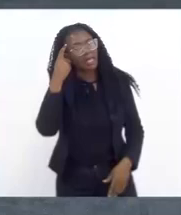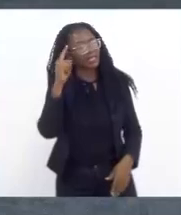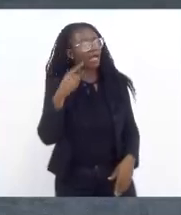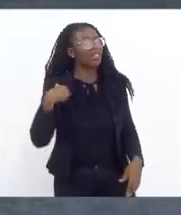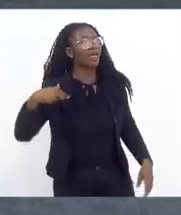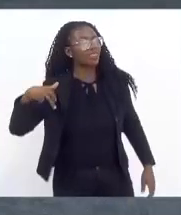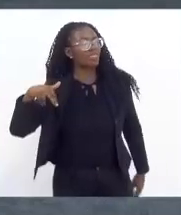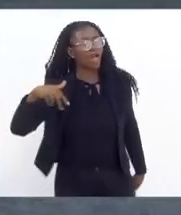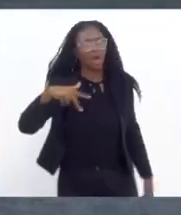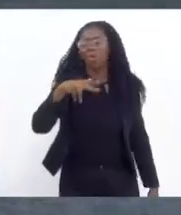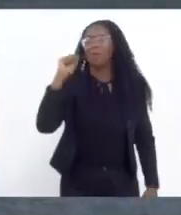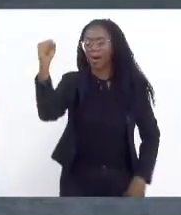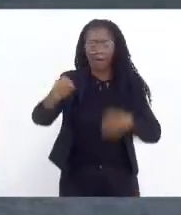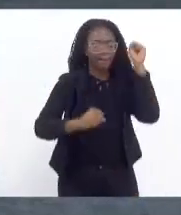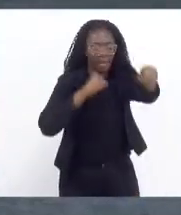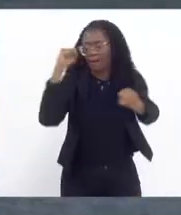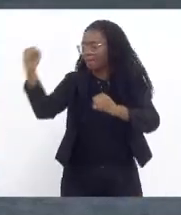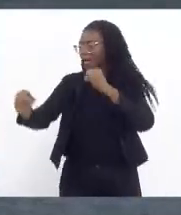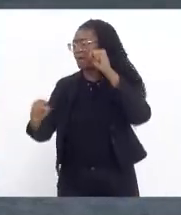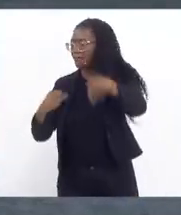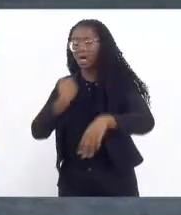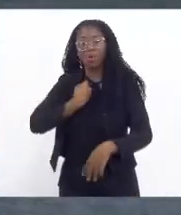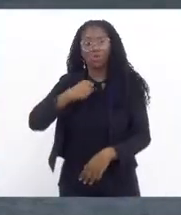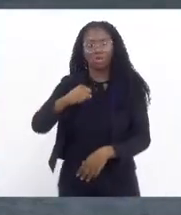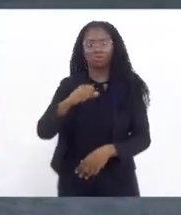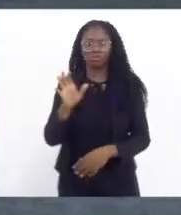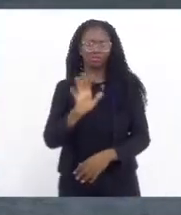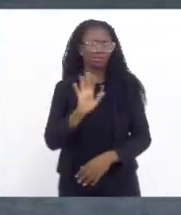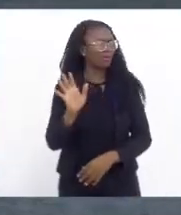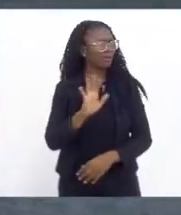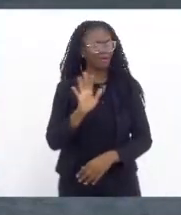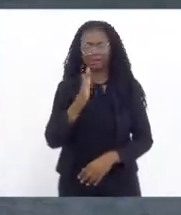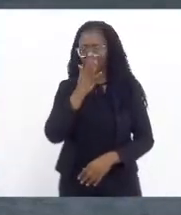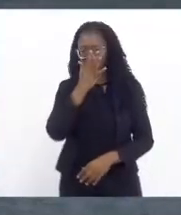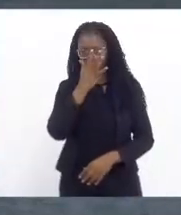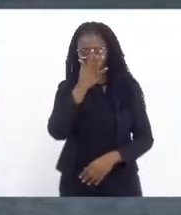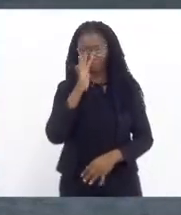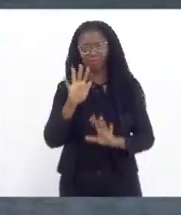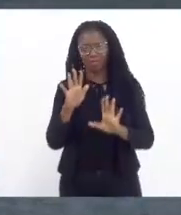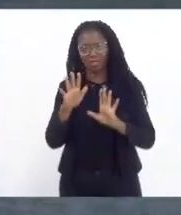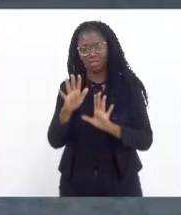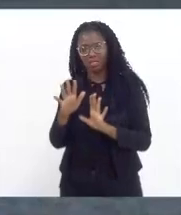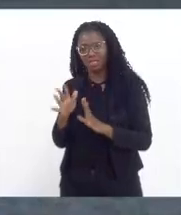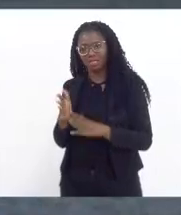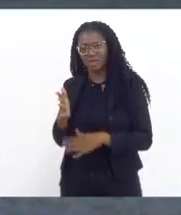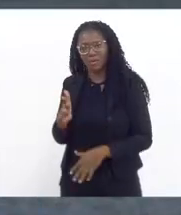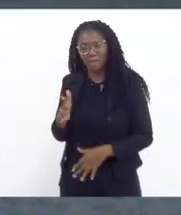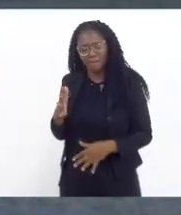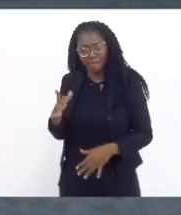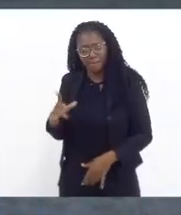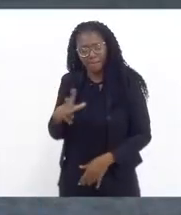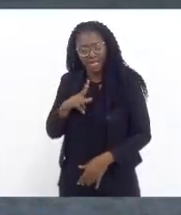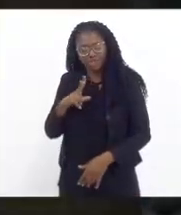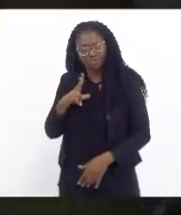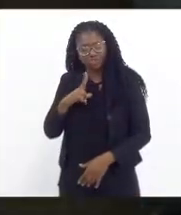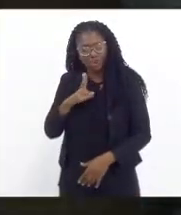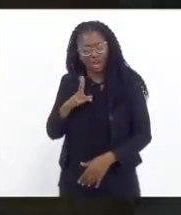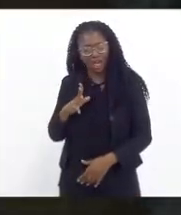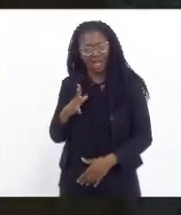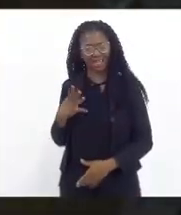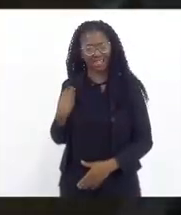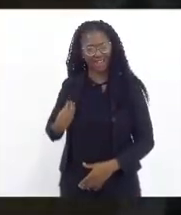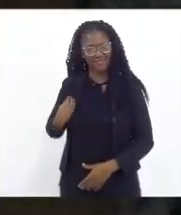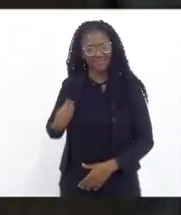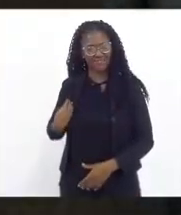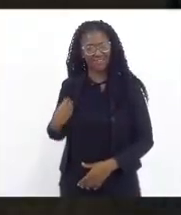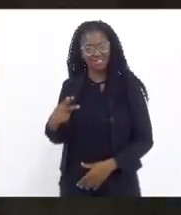assassinando mulheres porque odeia não a ideia do crime de ódio colocado no seu íntimo no seu interior no seu cotidiano